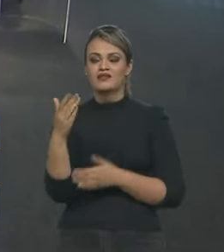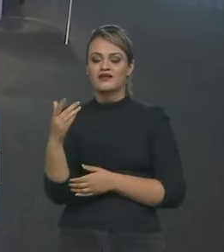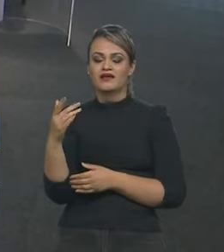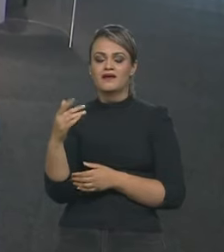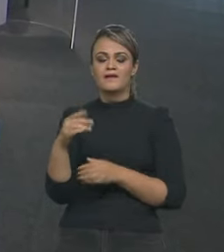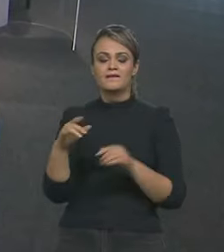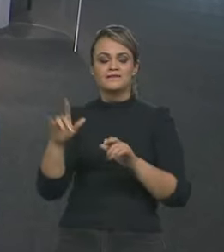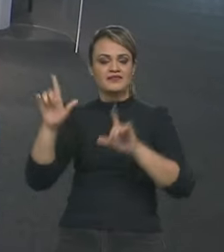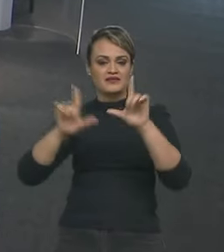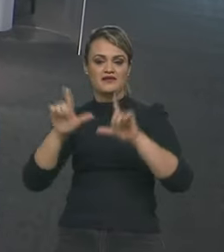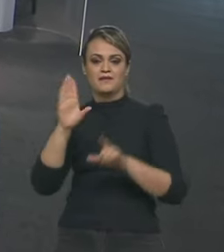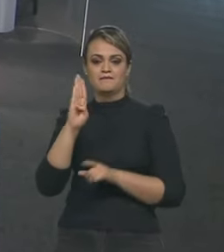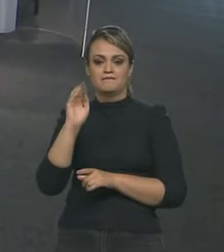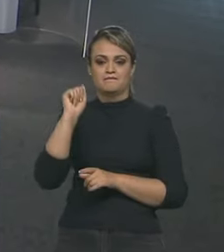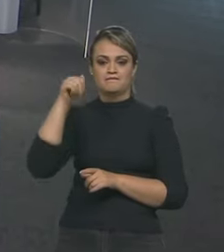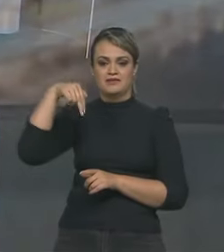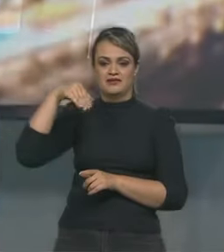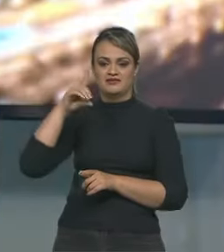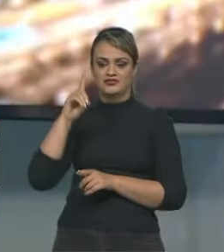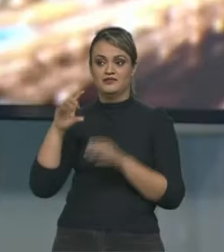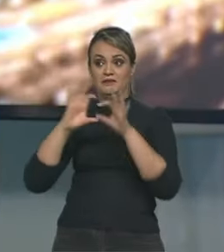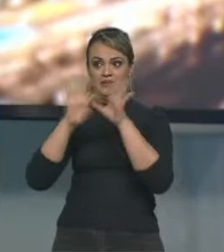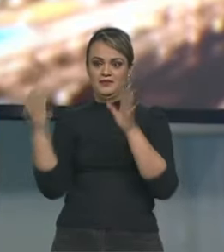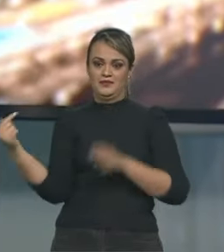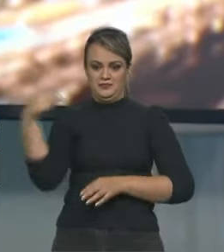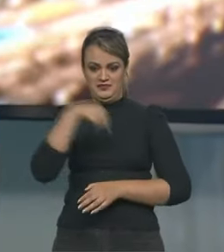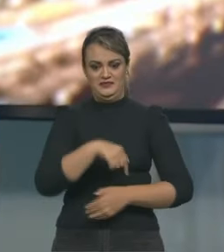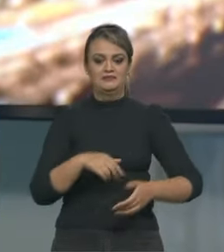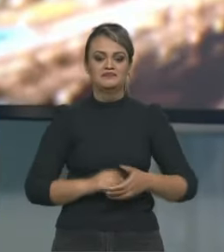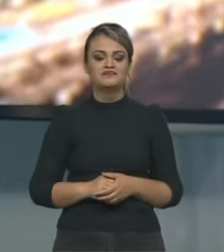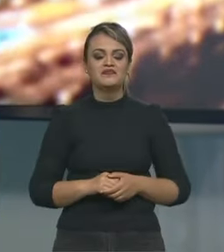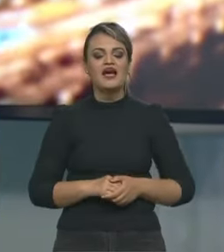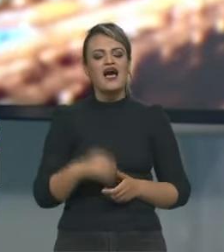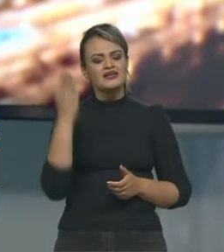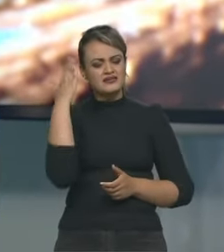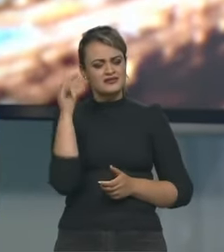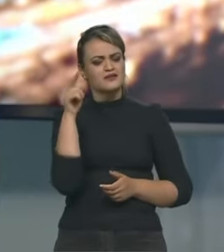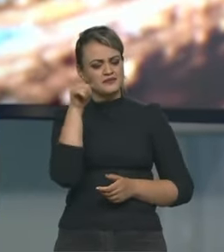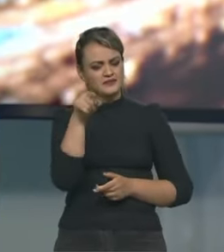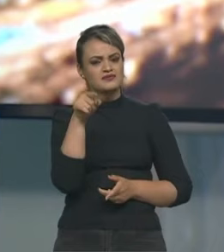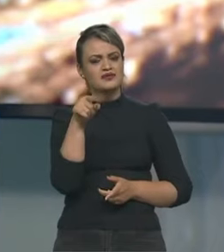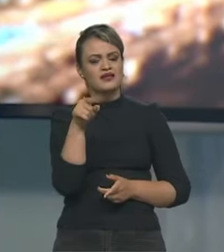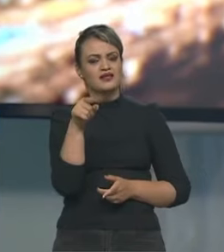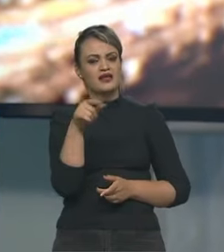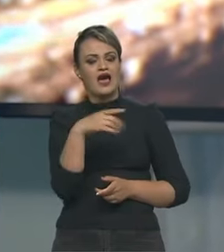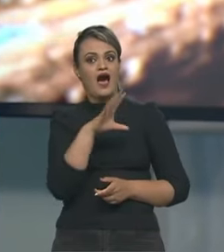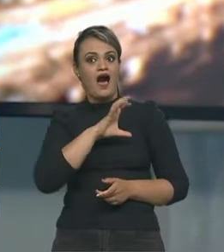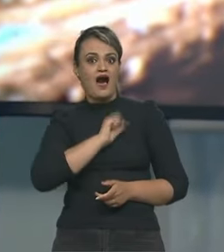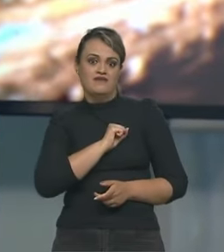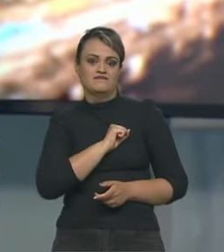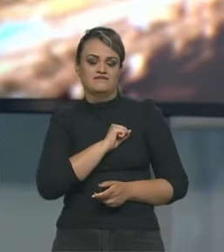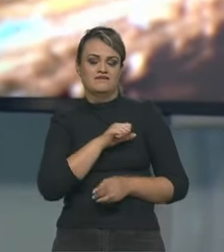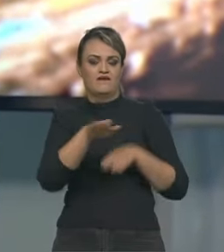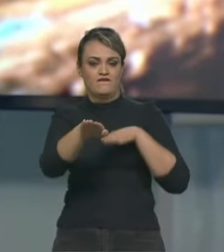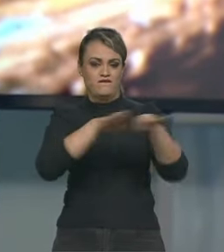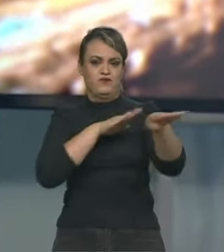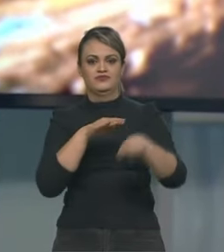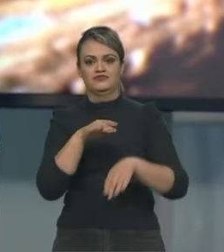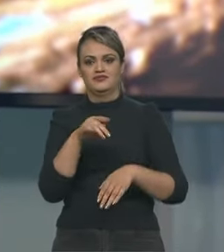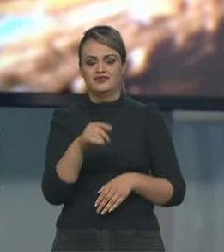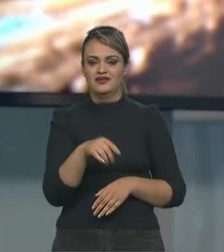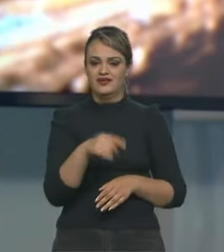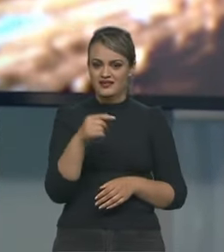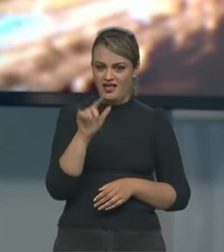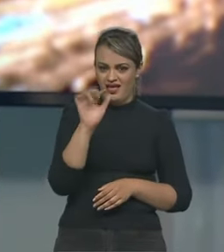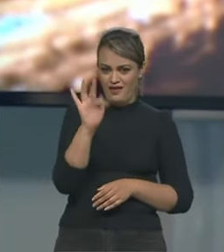ter me liberado para participar desse bate-papo aqui. Nelson, a gente sabe que você acompanha com coração a Fórmula 1. E a